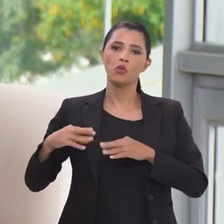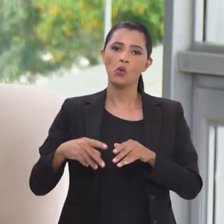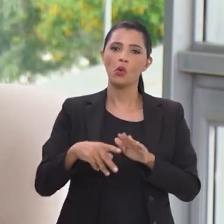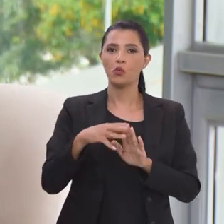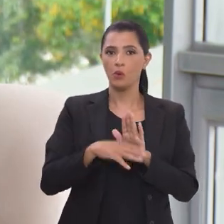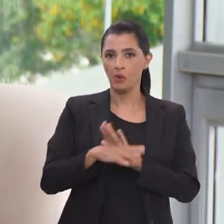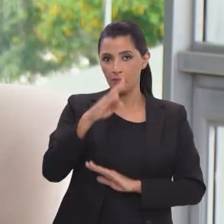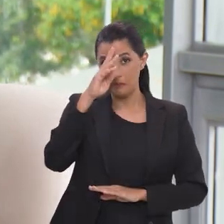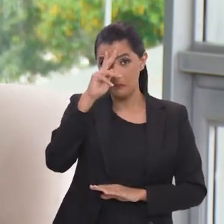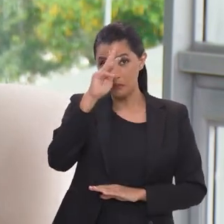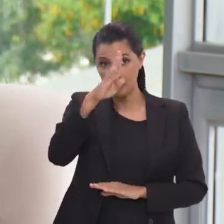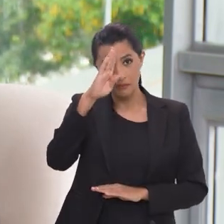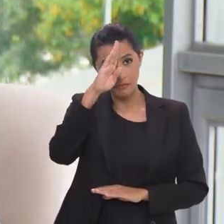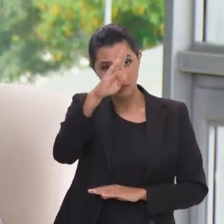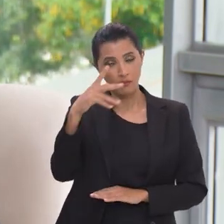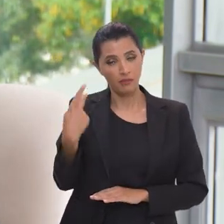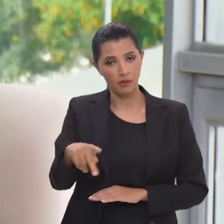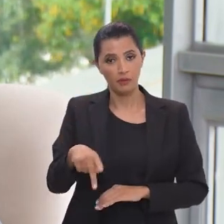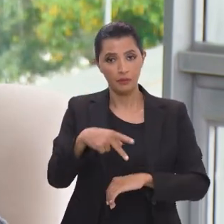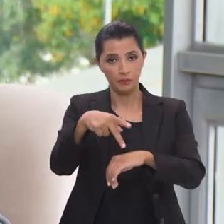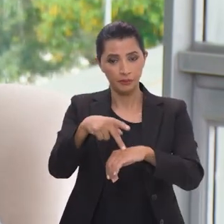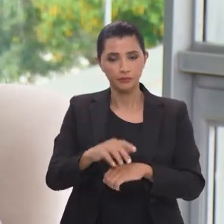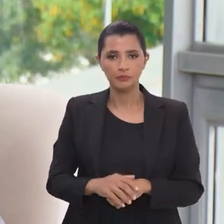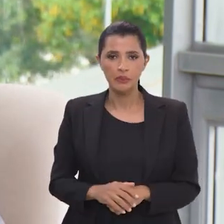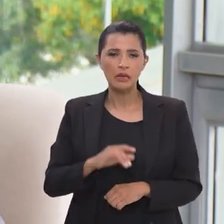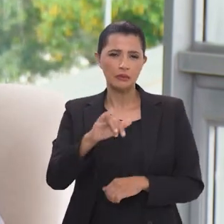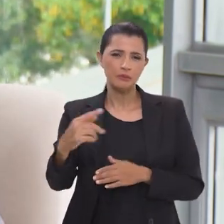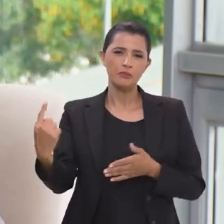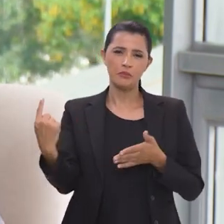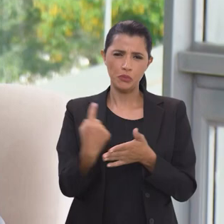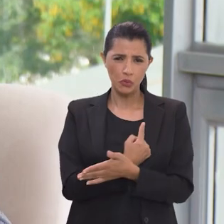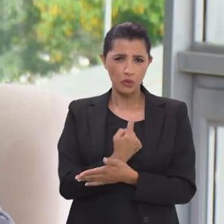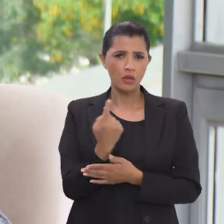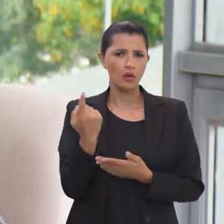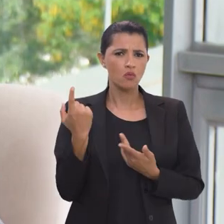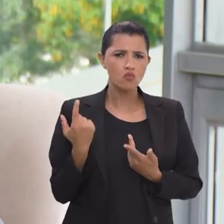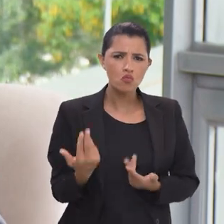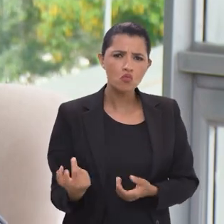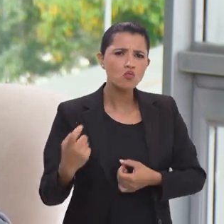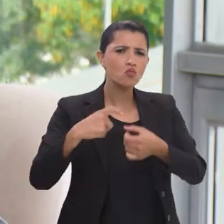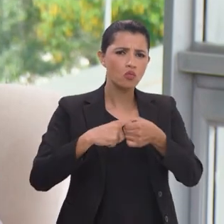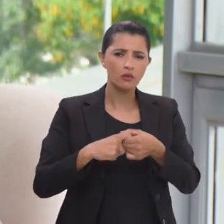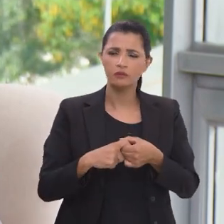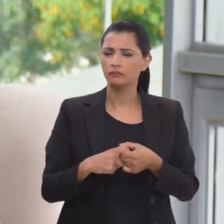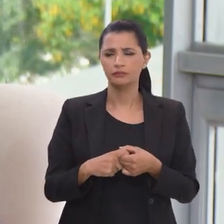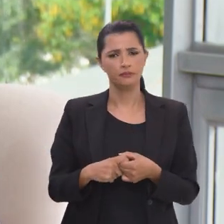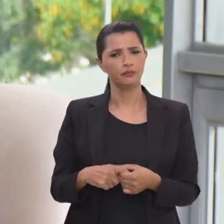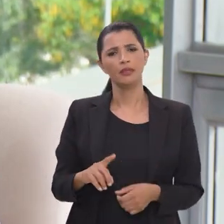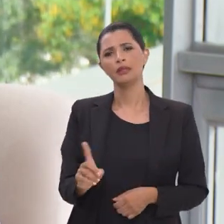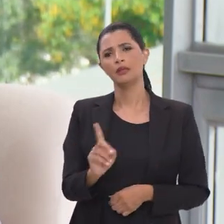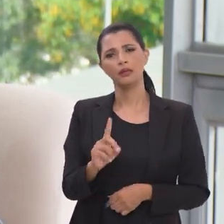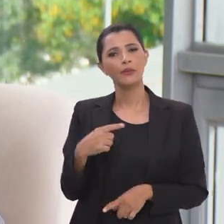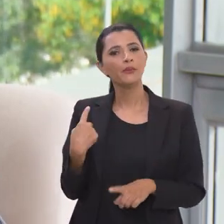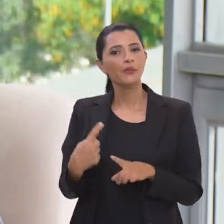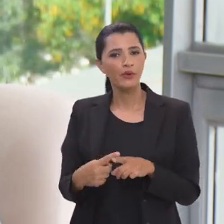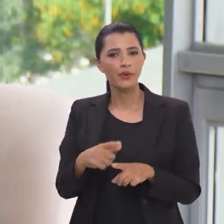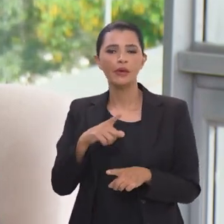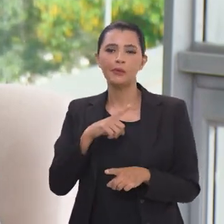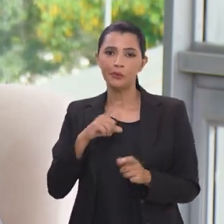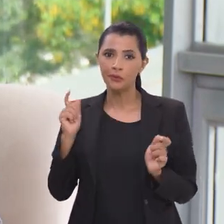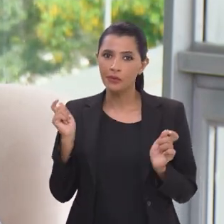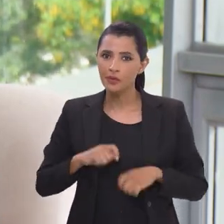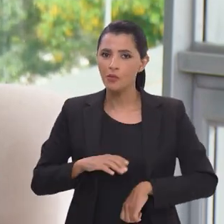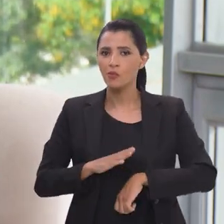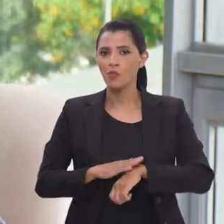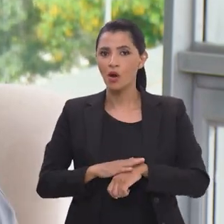programas para o país. Se eu me perguntar se eles voltaram iguais, eu tenho que dizer que não. Porque também nós